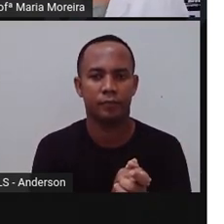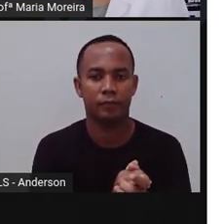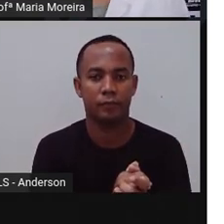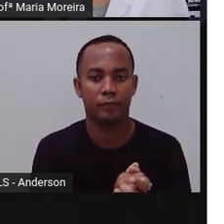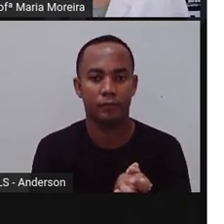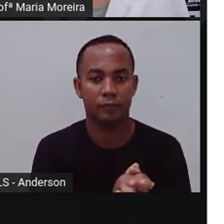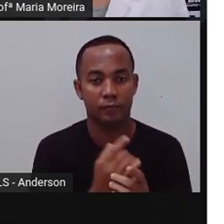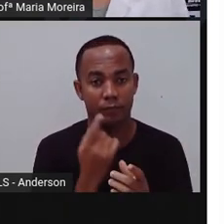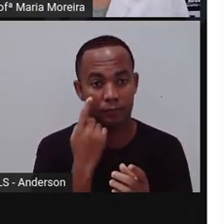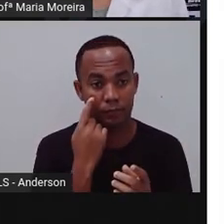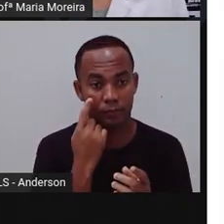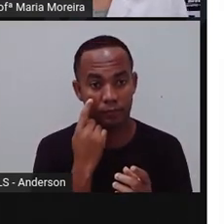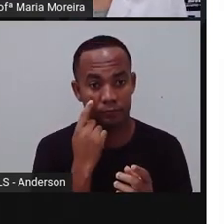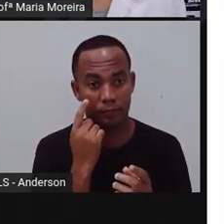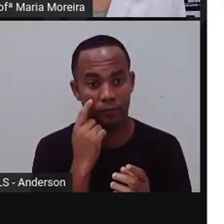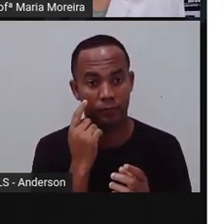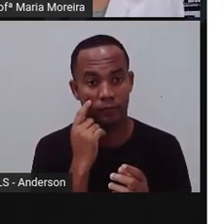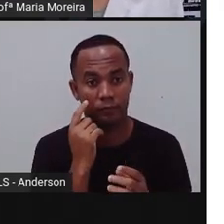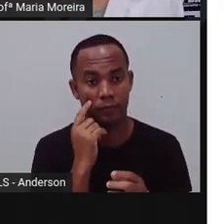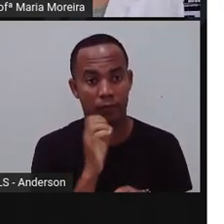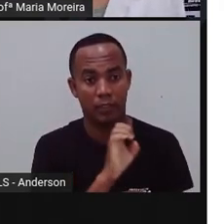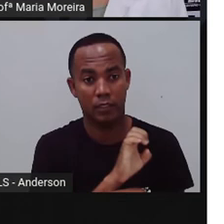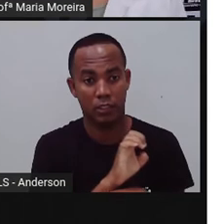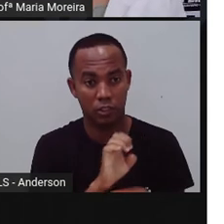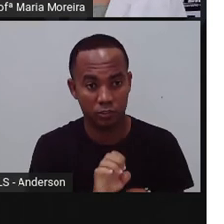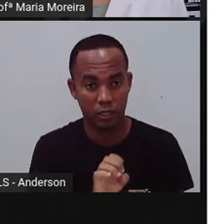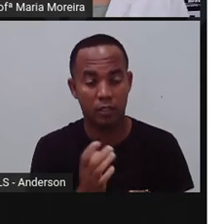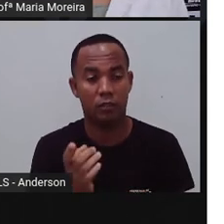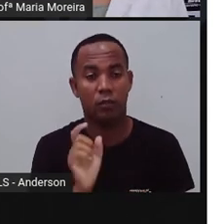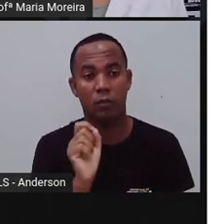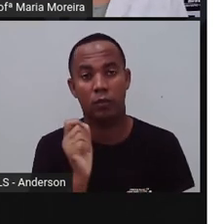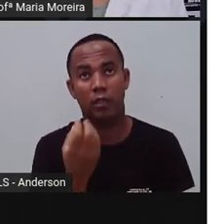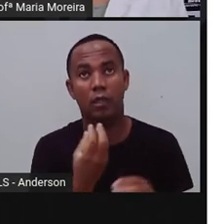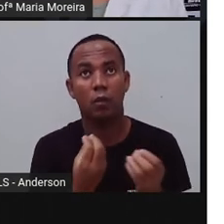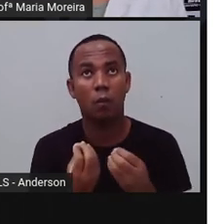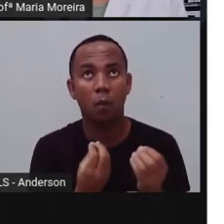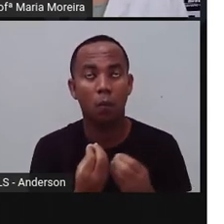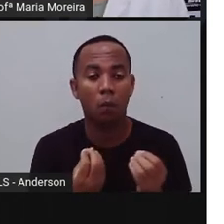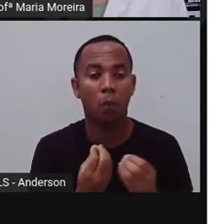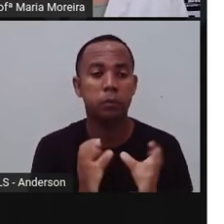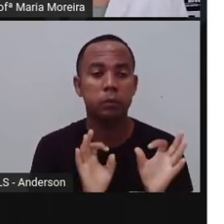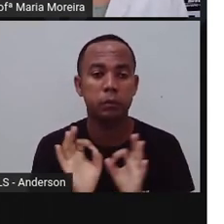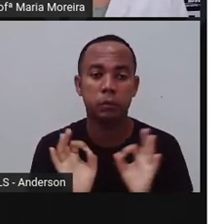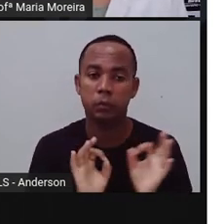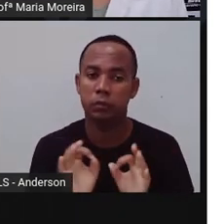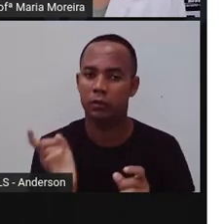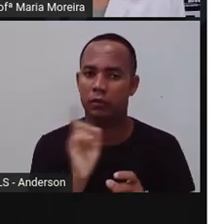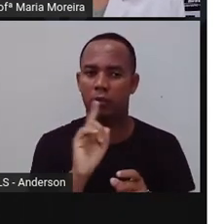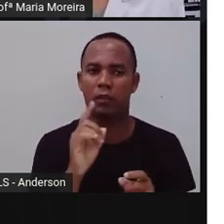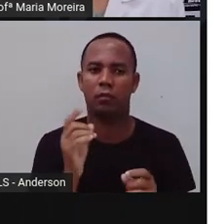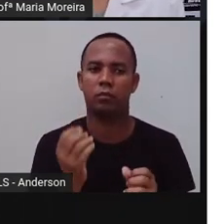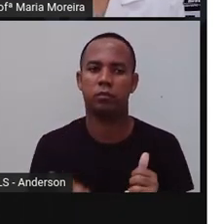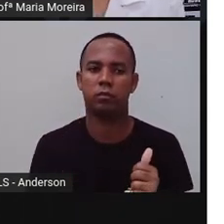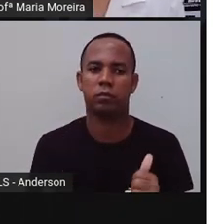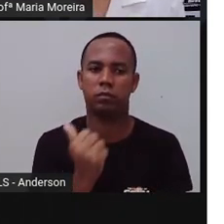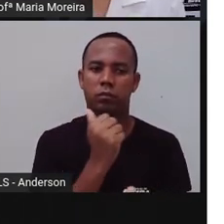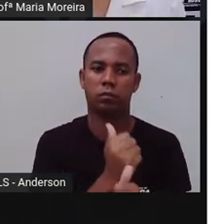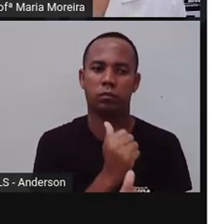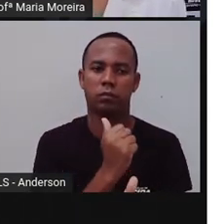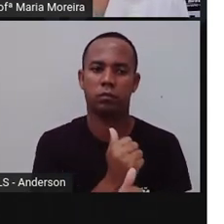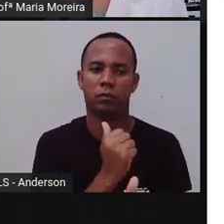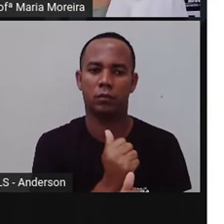o Estado deixa de administrar uma determinada entidade, né? Passando-a para uma empresa